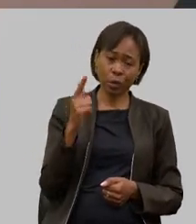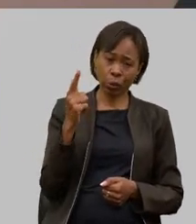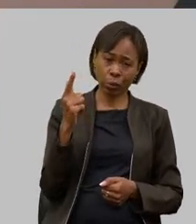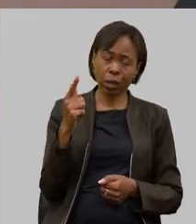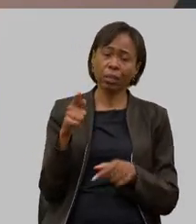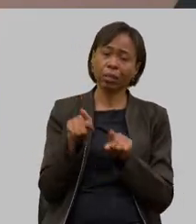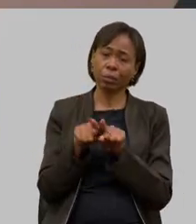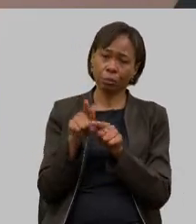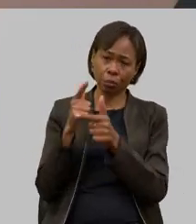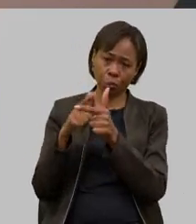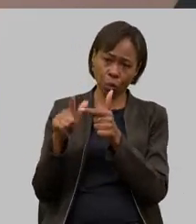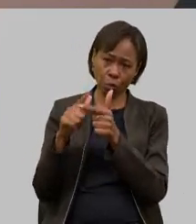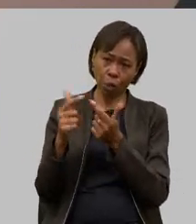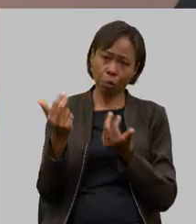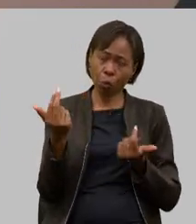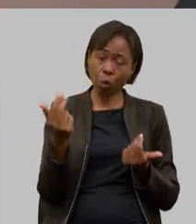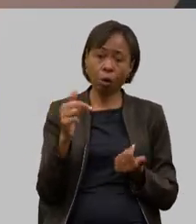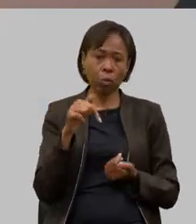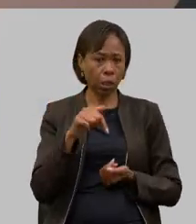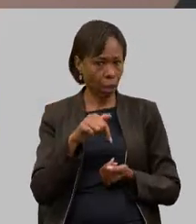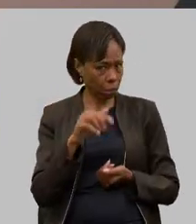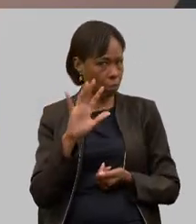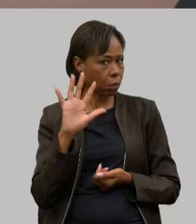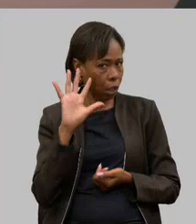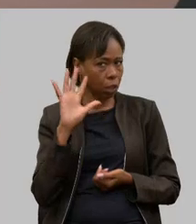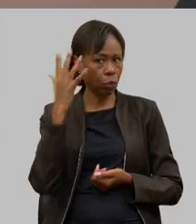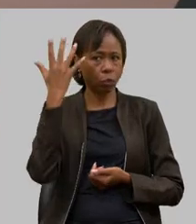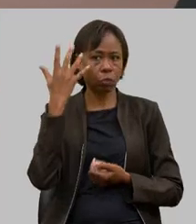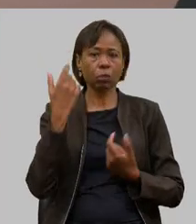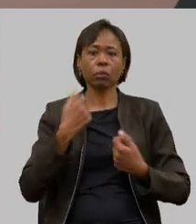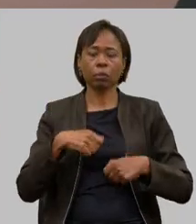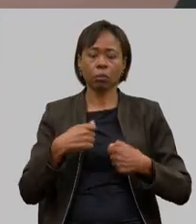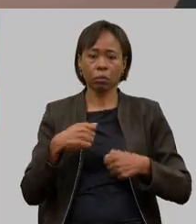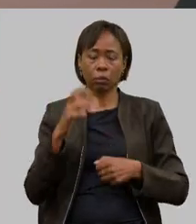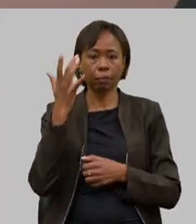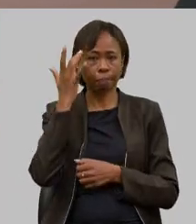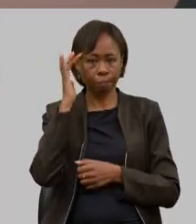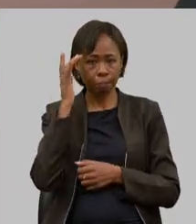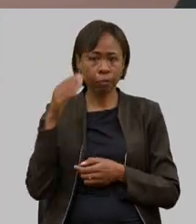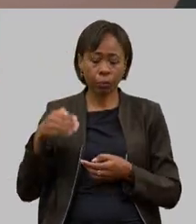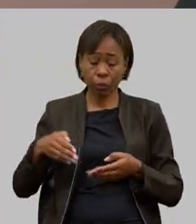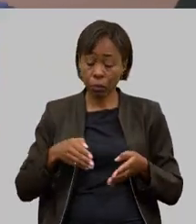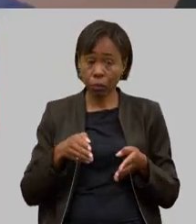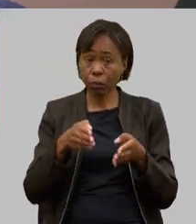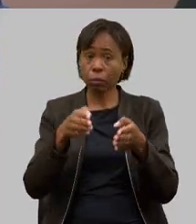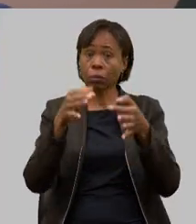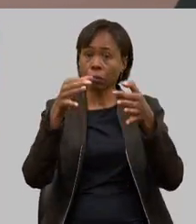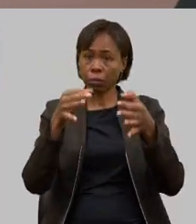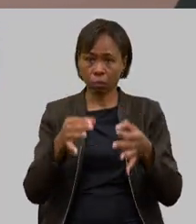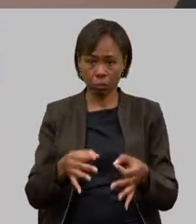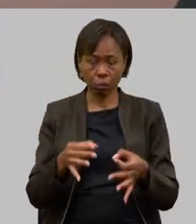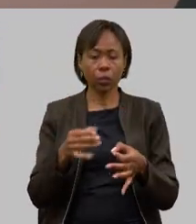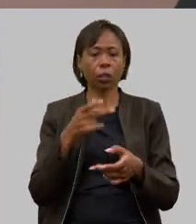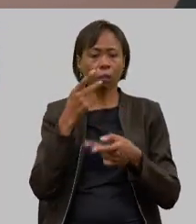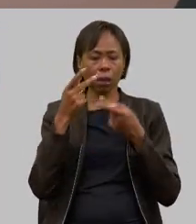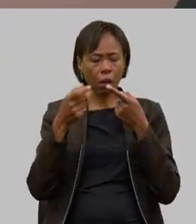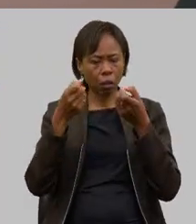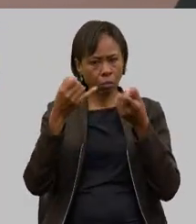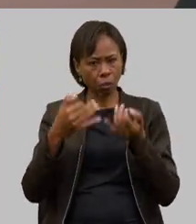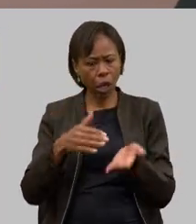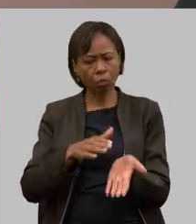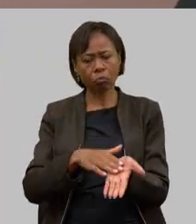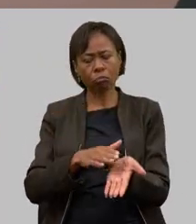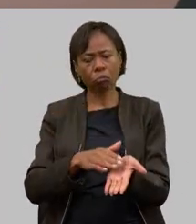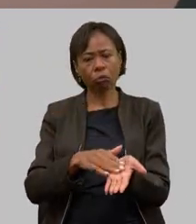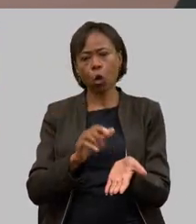mas não é porque lá tem que aqui nós não vamos resolver então eu acho que nós estamos no caminho certo e falar e colocar na mesa o problema